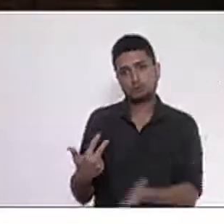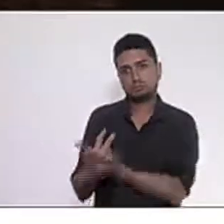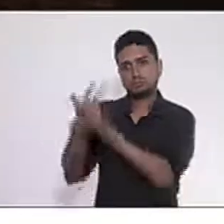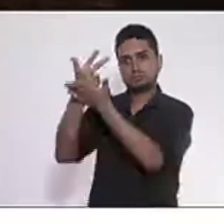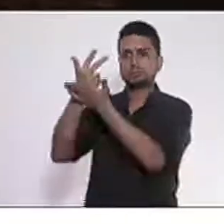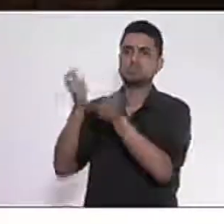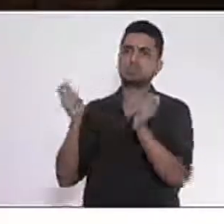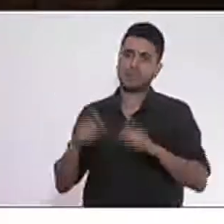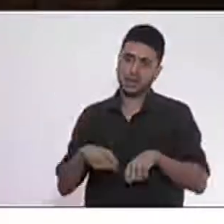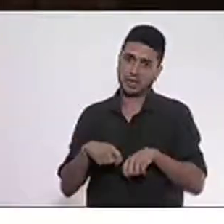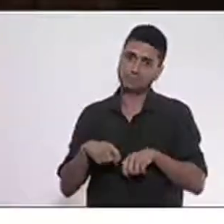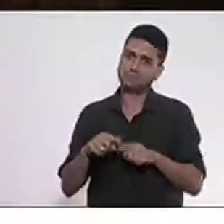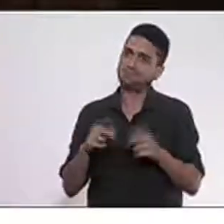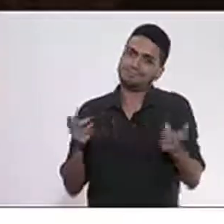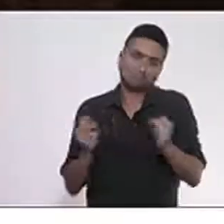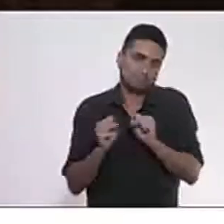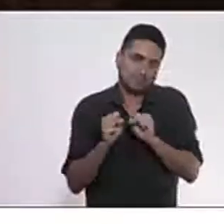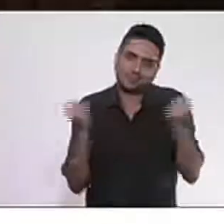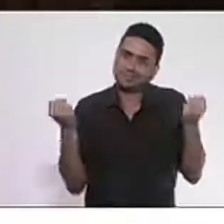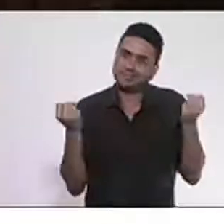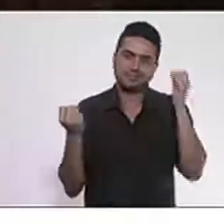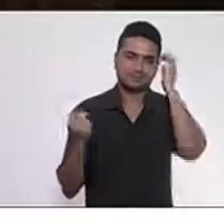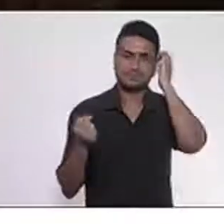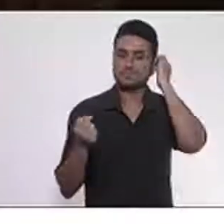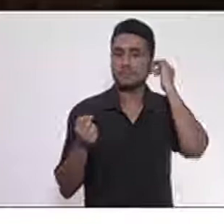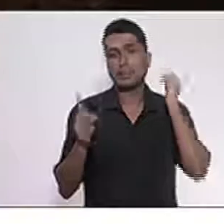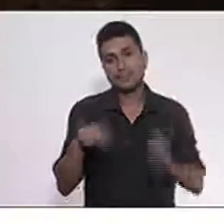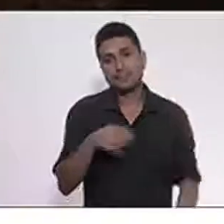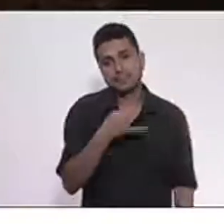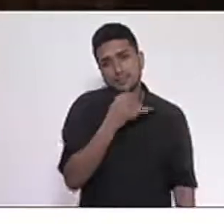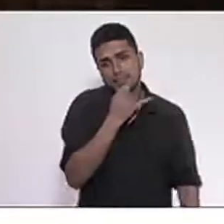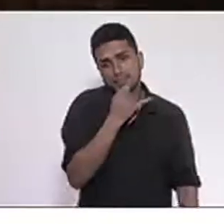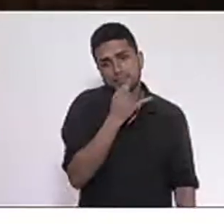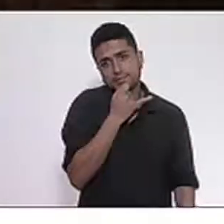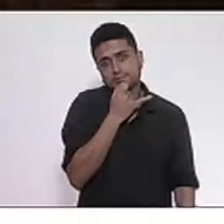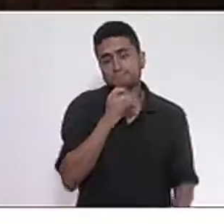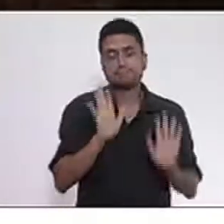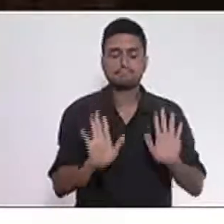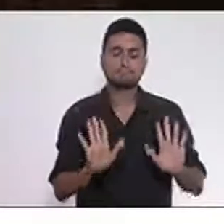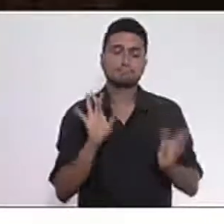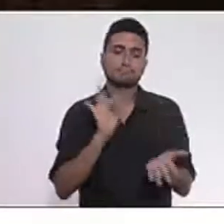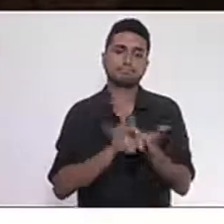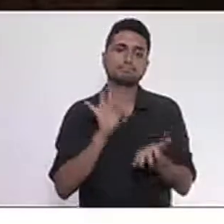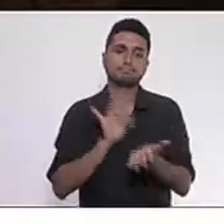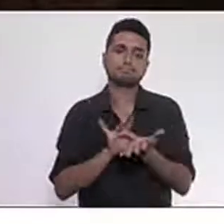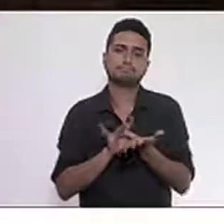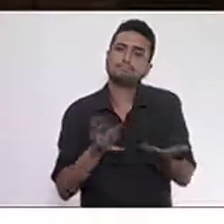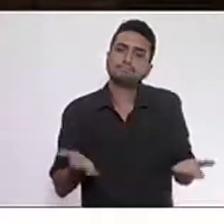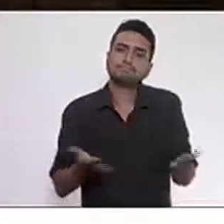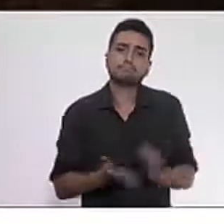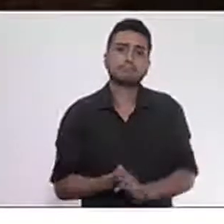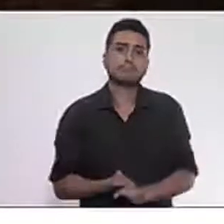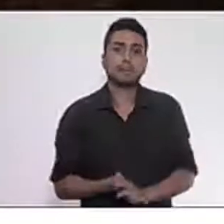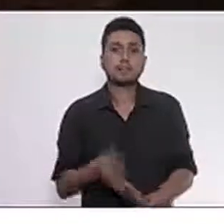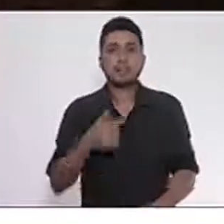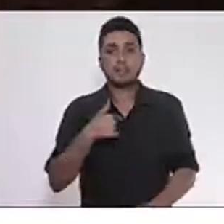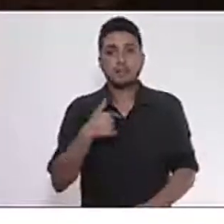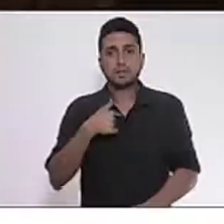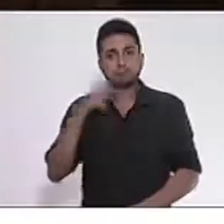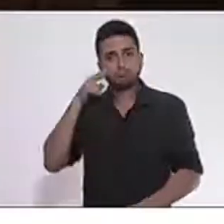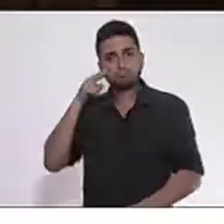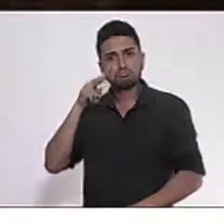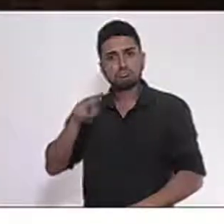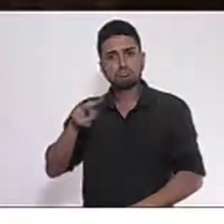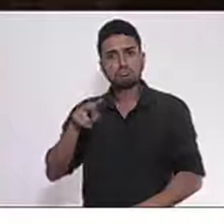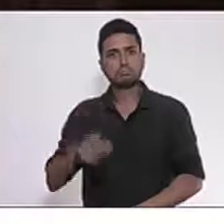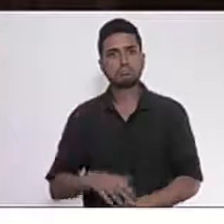é triste, mas é a verdade. Aí, quando eu vejo segurança